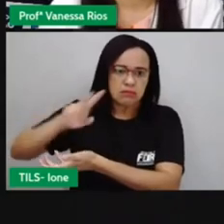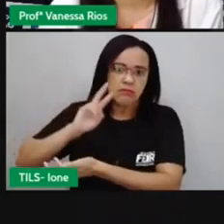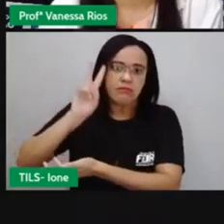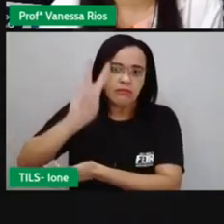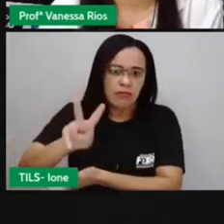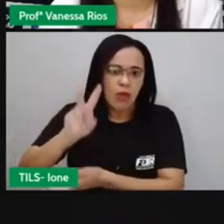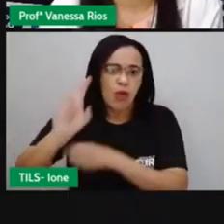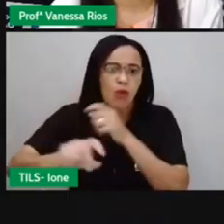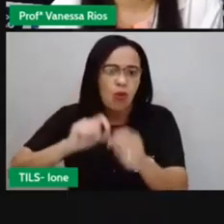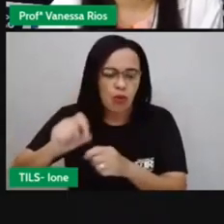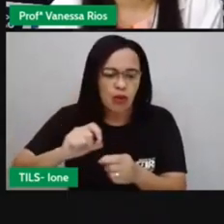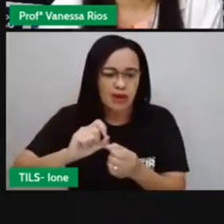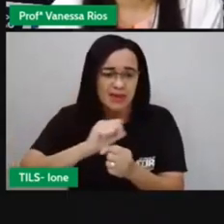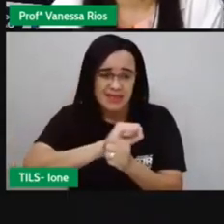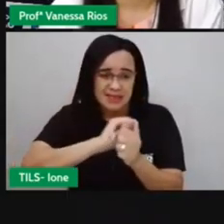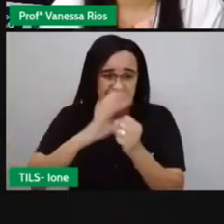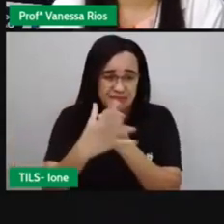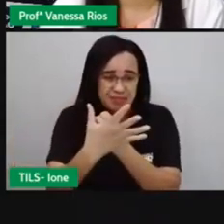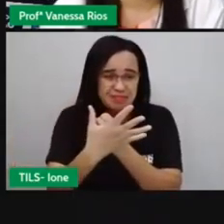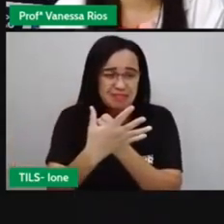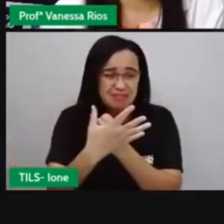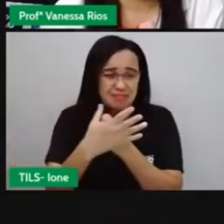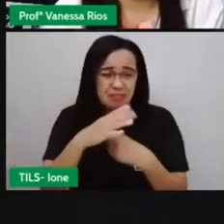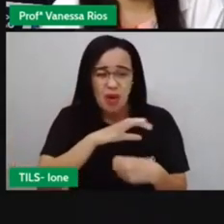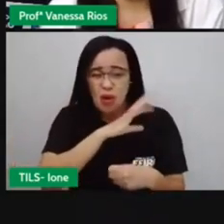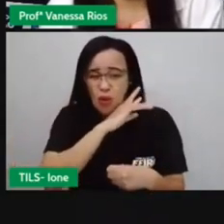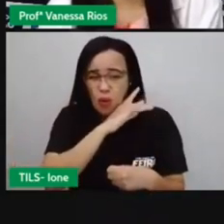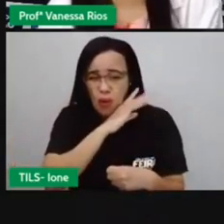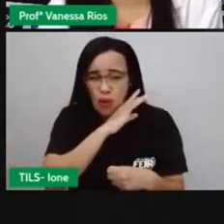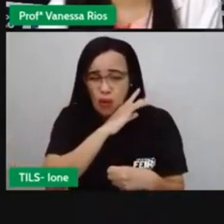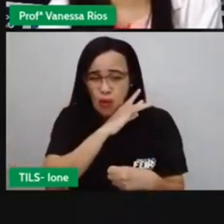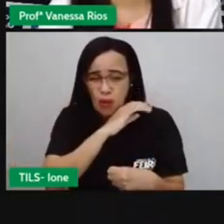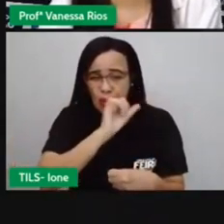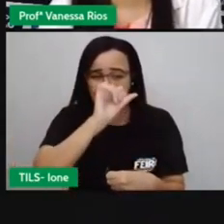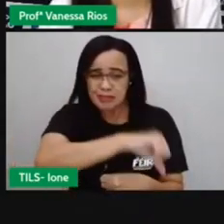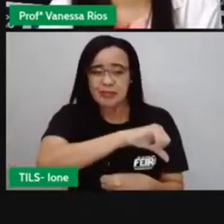humanidade a um vírus, né? Tão ruim, que trouxe tantos problemas.